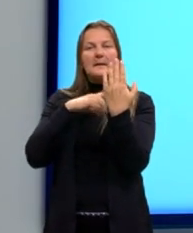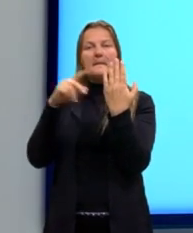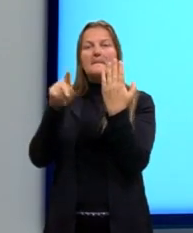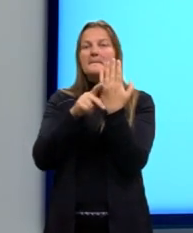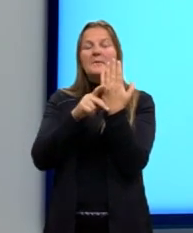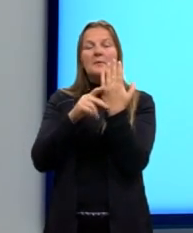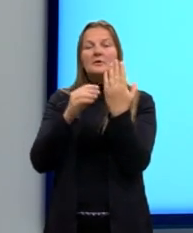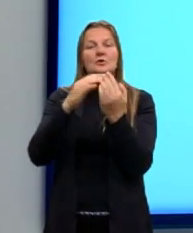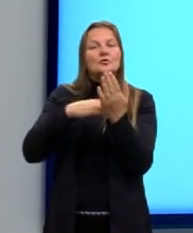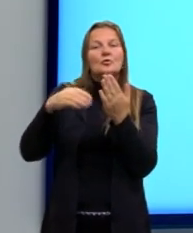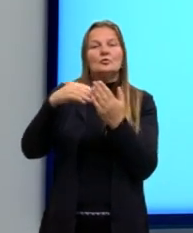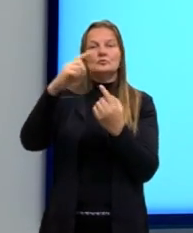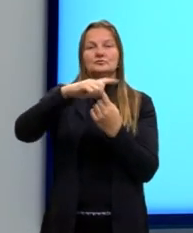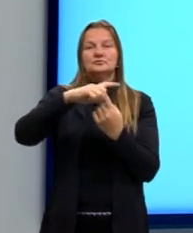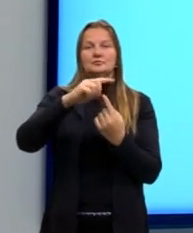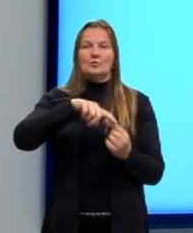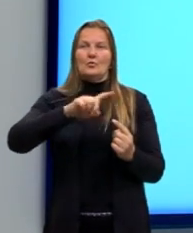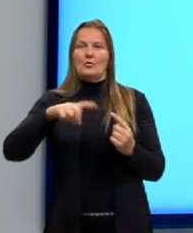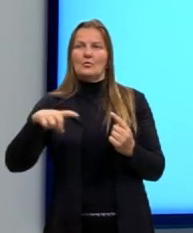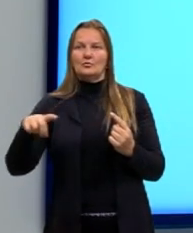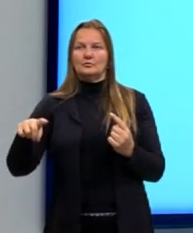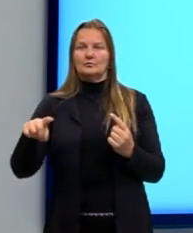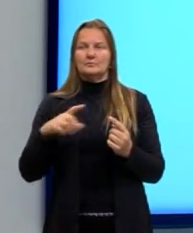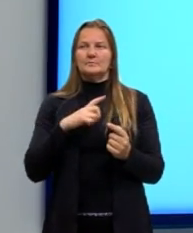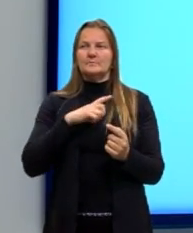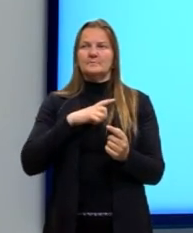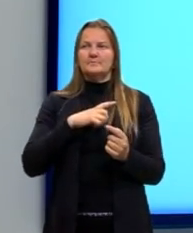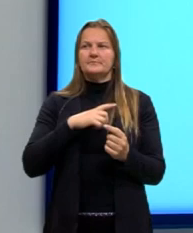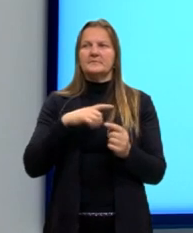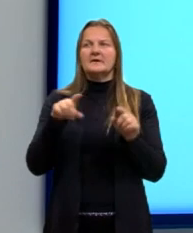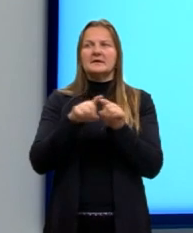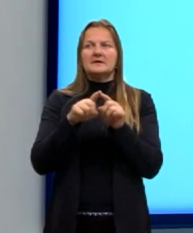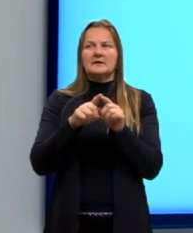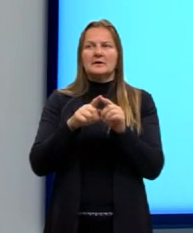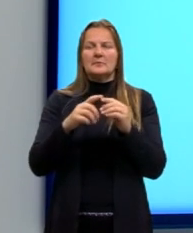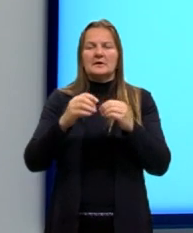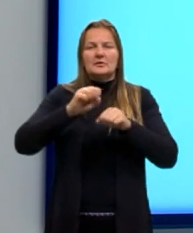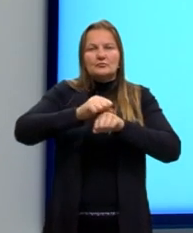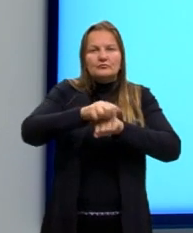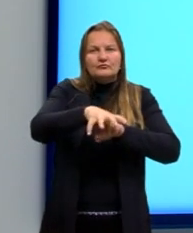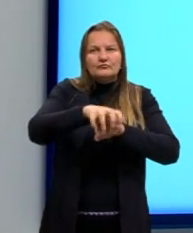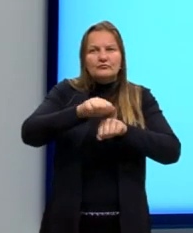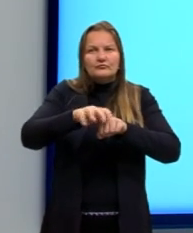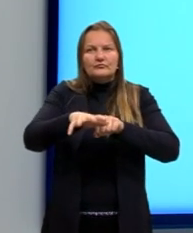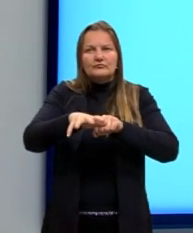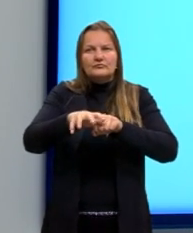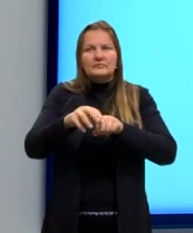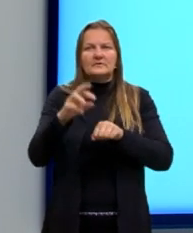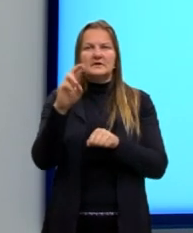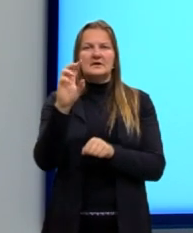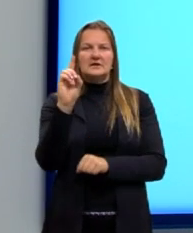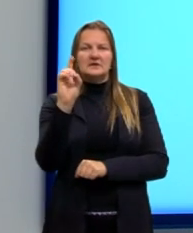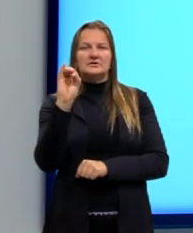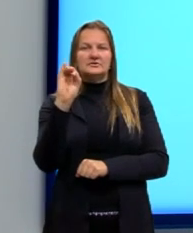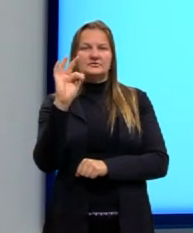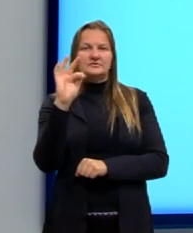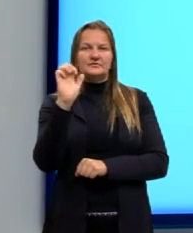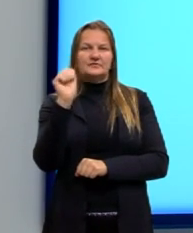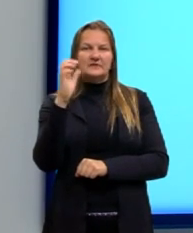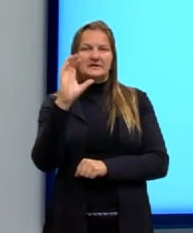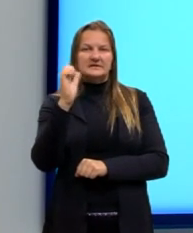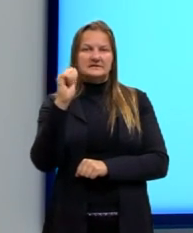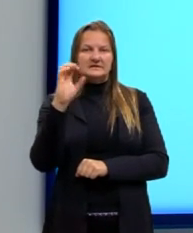todos os tipos de onda. Claro, além da interferência, também sofre a difração, certo? A gente já vai ver numa imagem